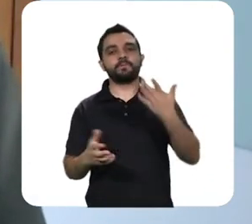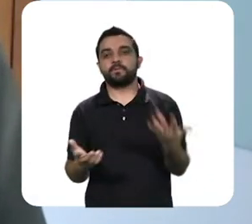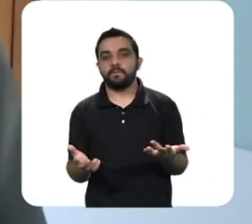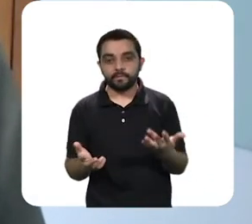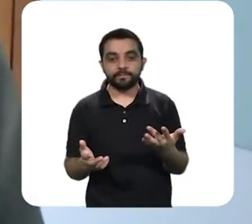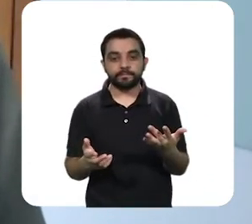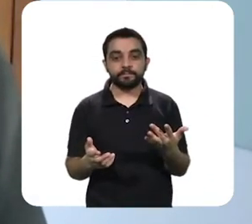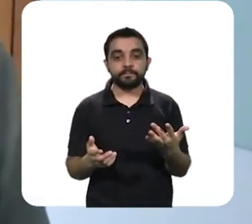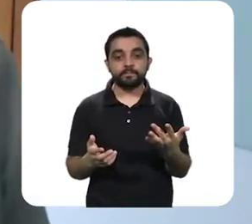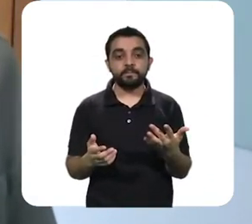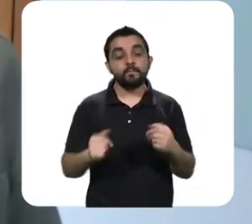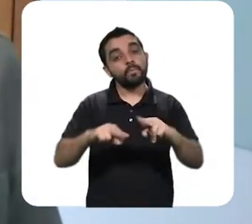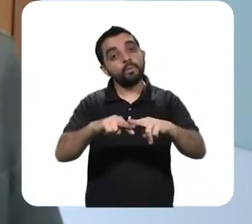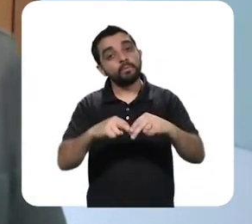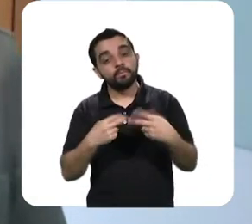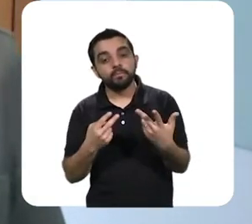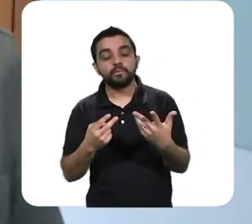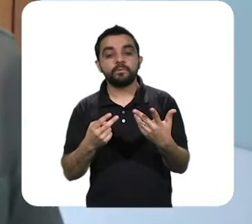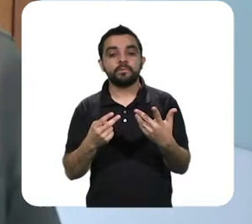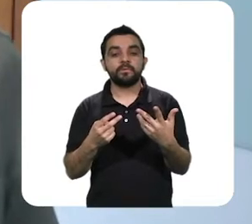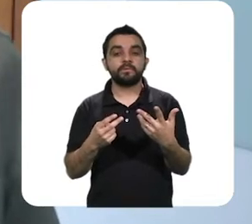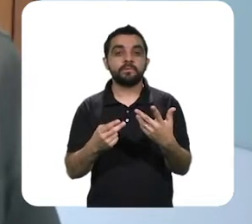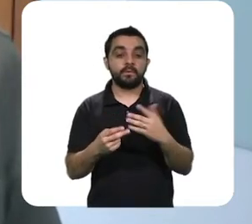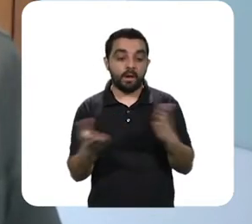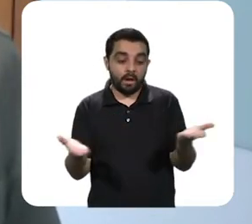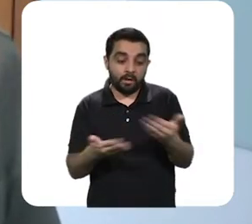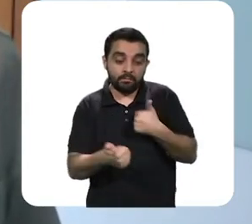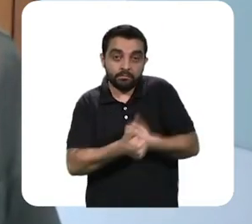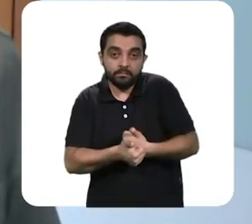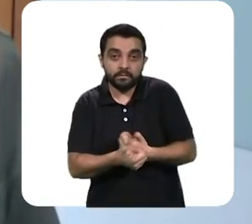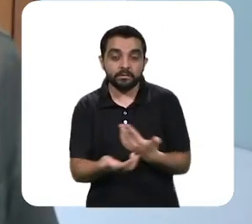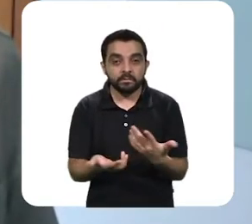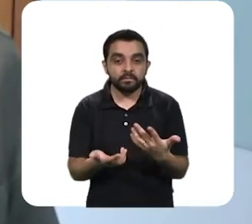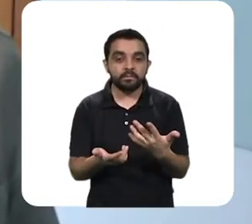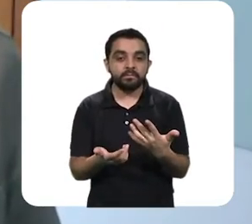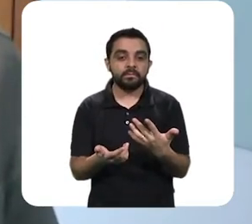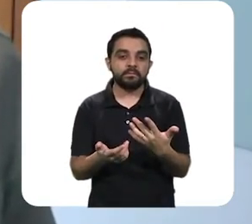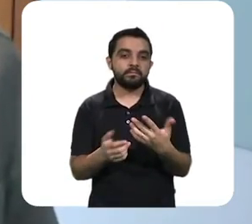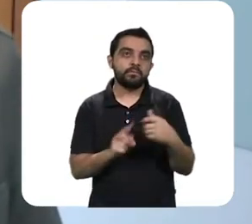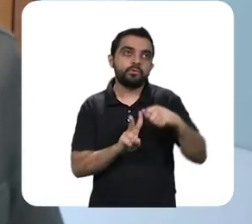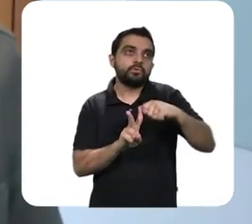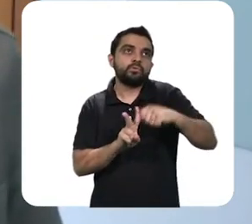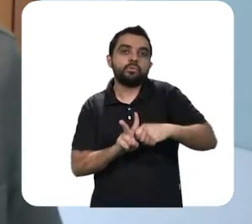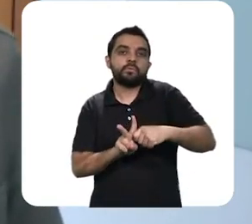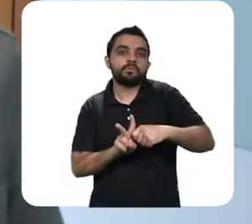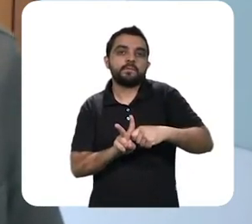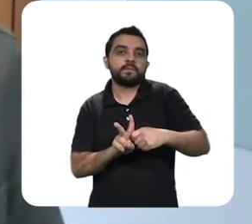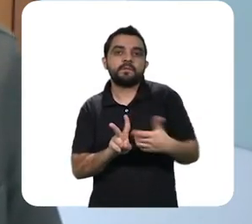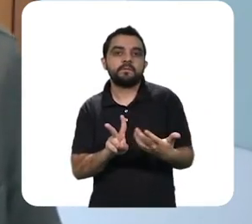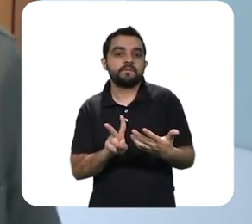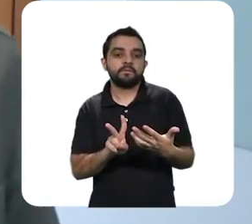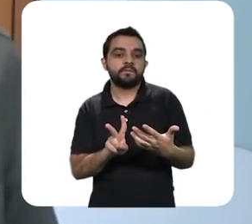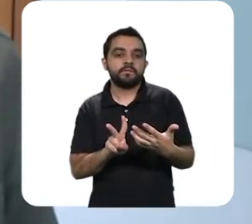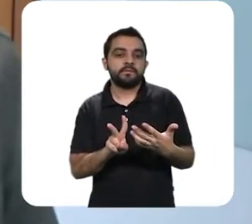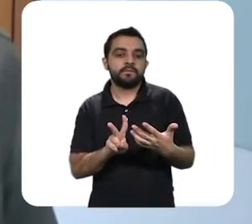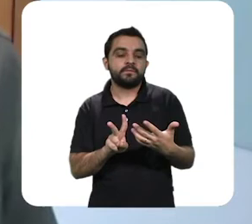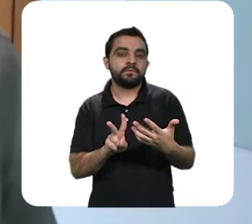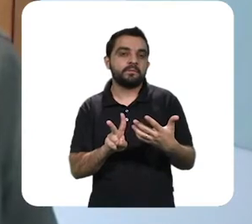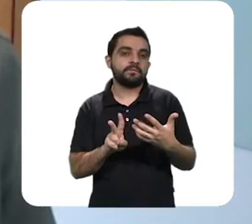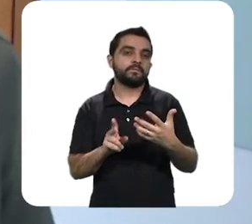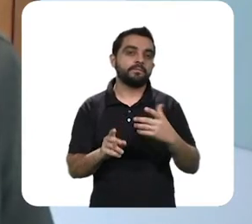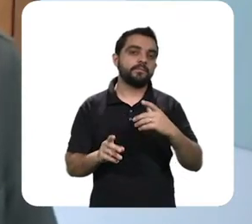repentino, a ponto de gerar no curto prazo, em um espaço de dois meses,